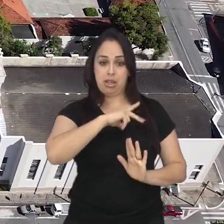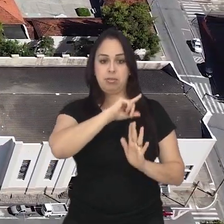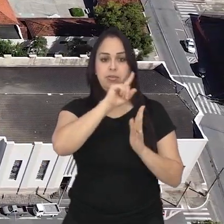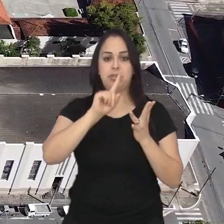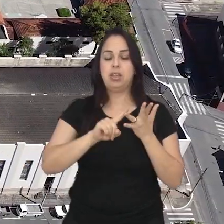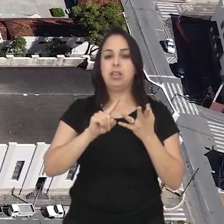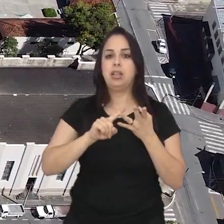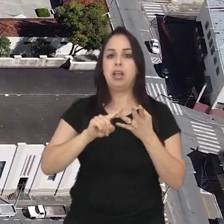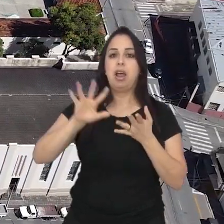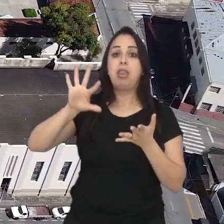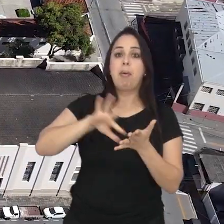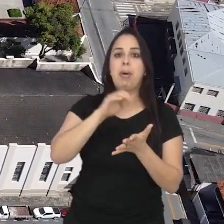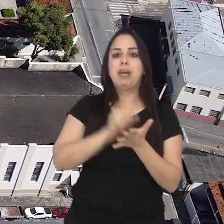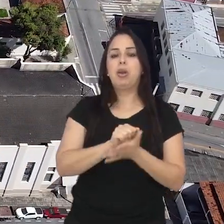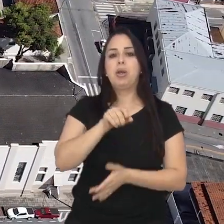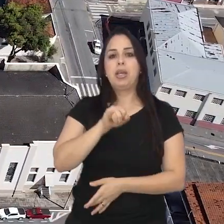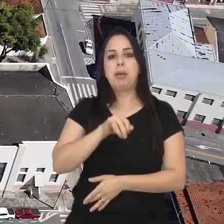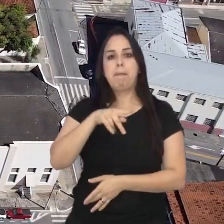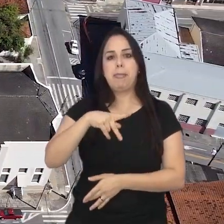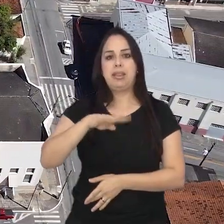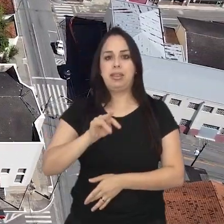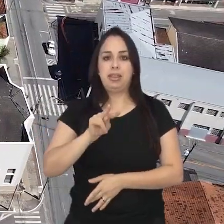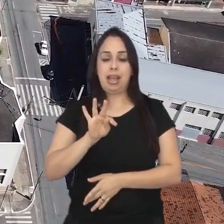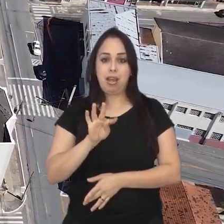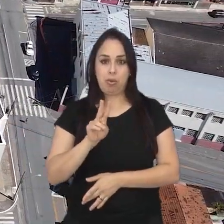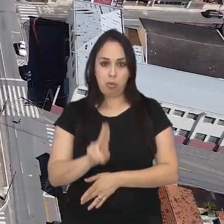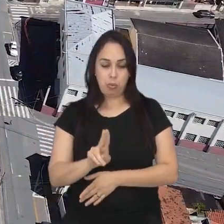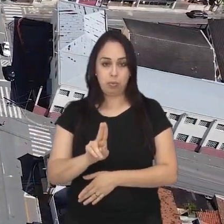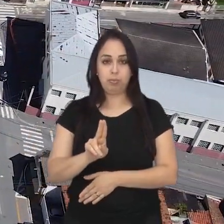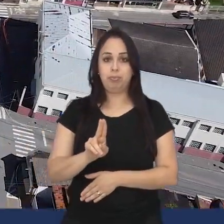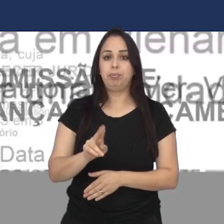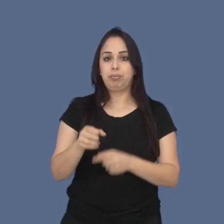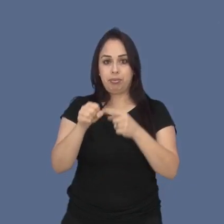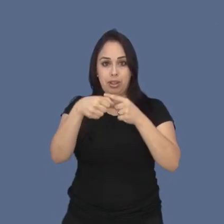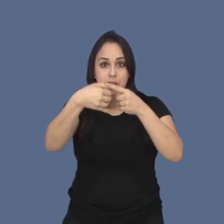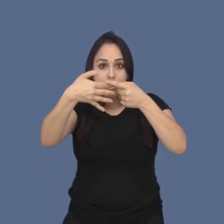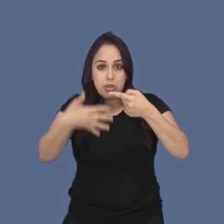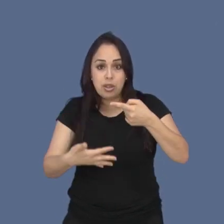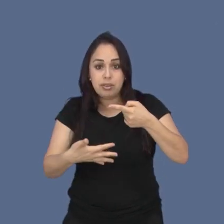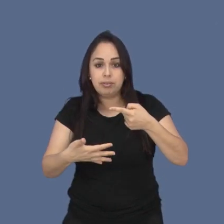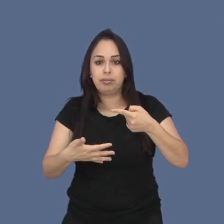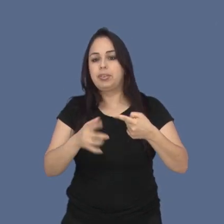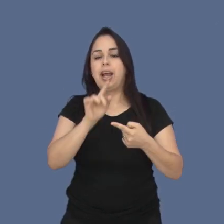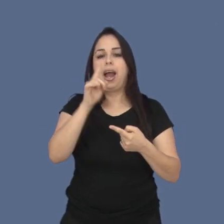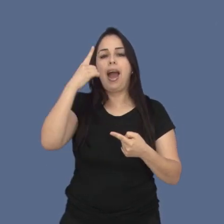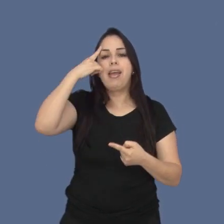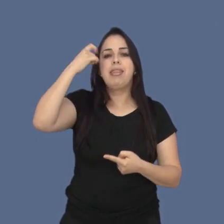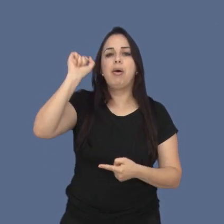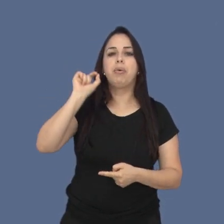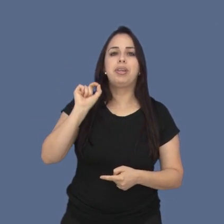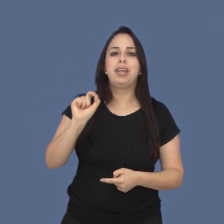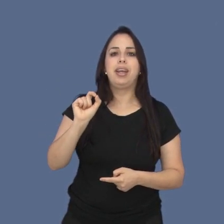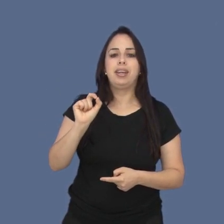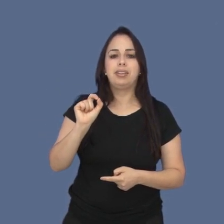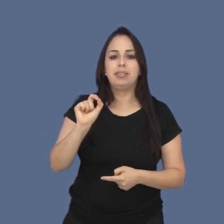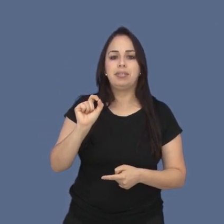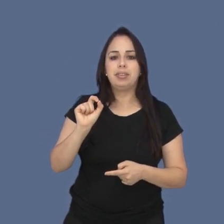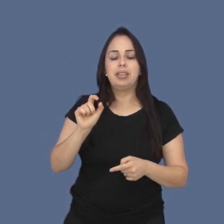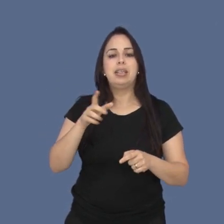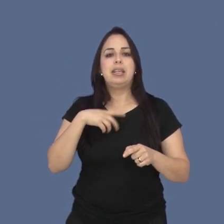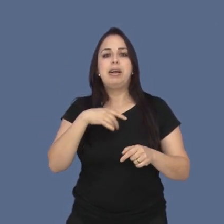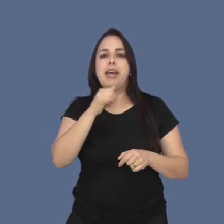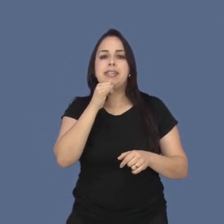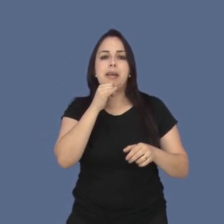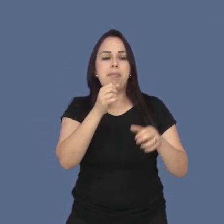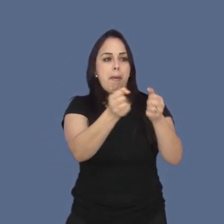documentos pessoais e a numeração da inscrição do IPTU. Segundo a justificativa do projeto, a ideia é